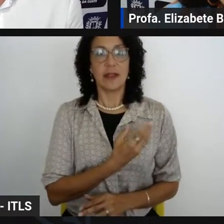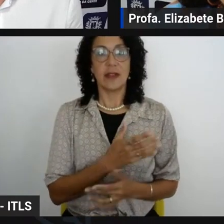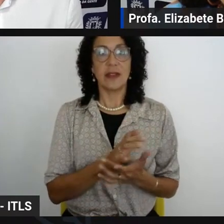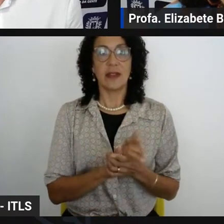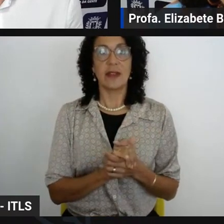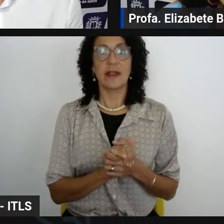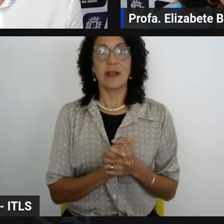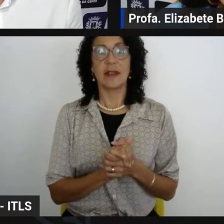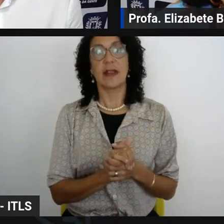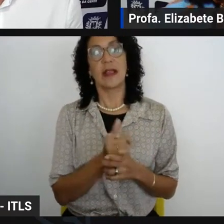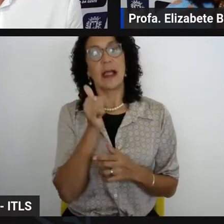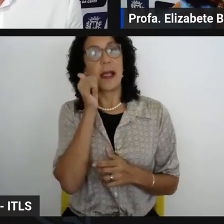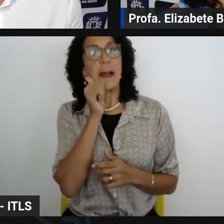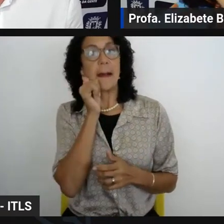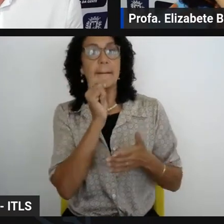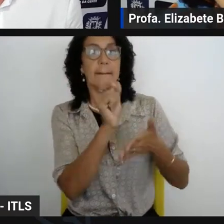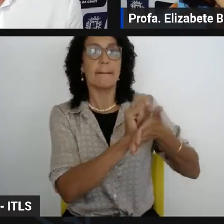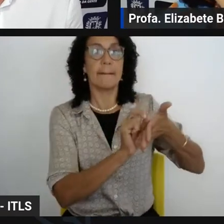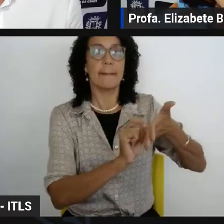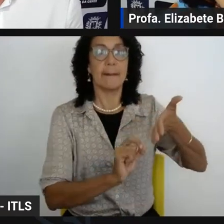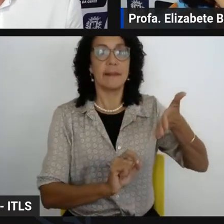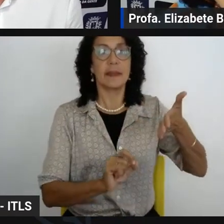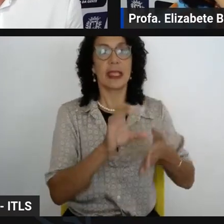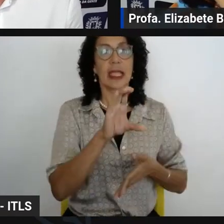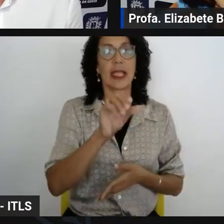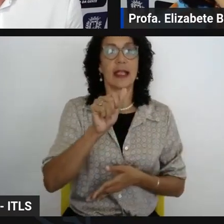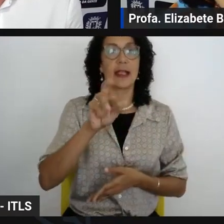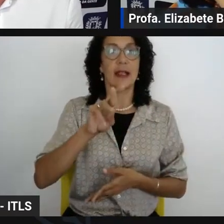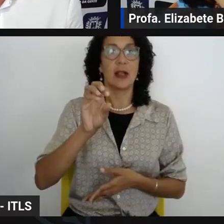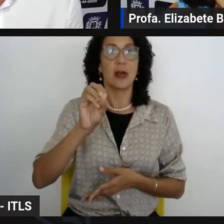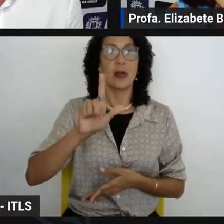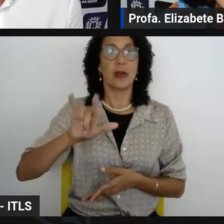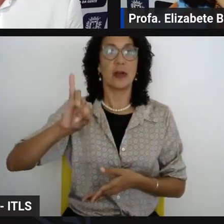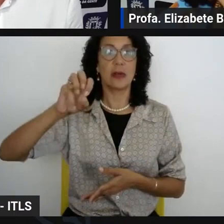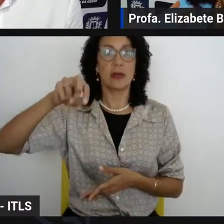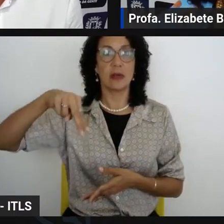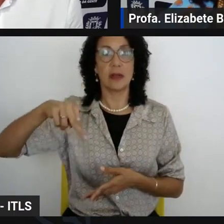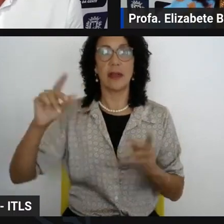Carolina Maria de Jesus viva a nossa negritude